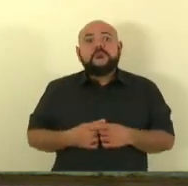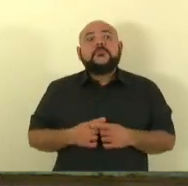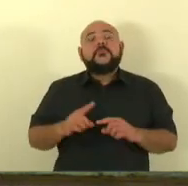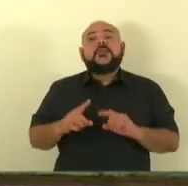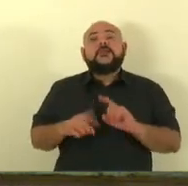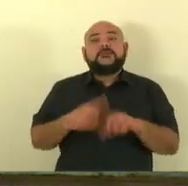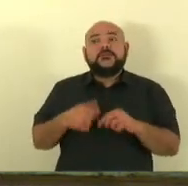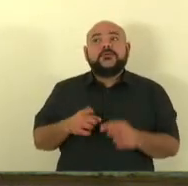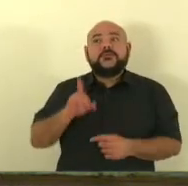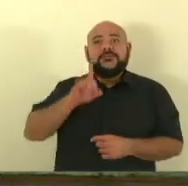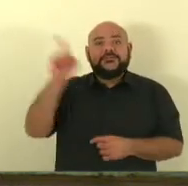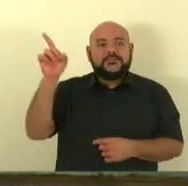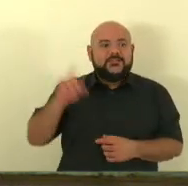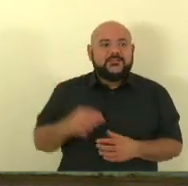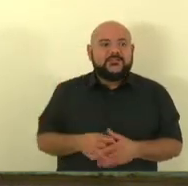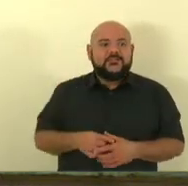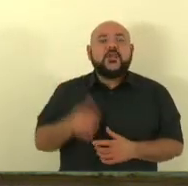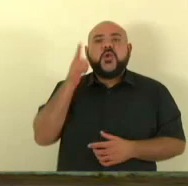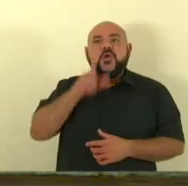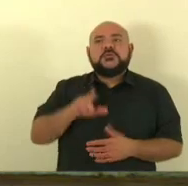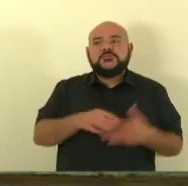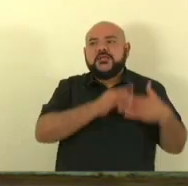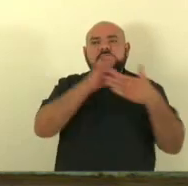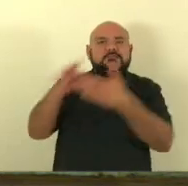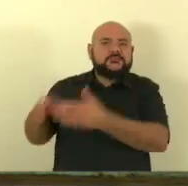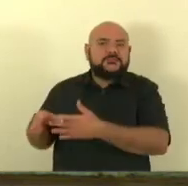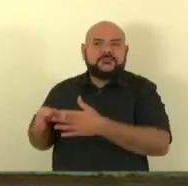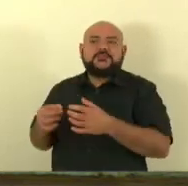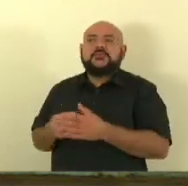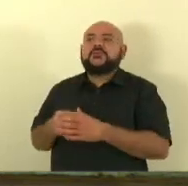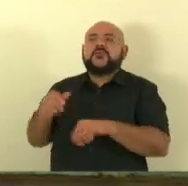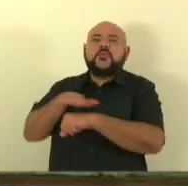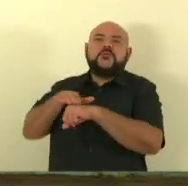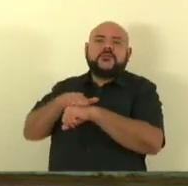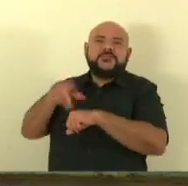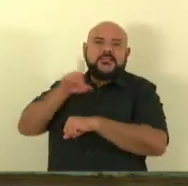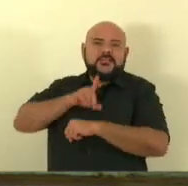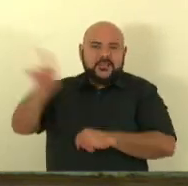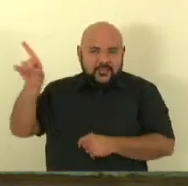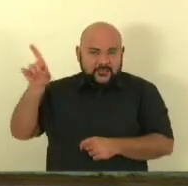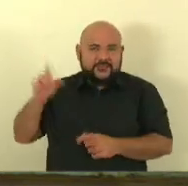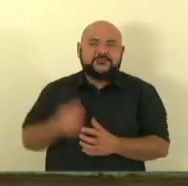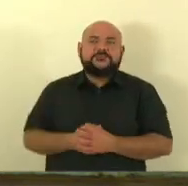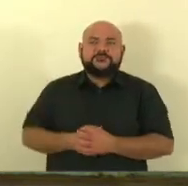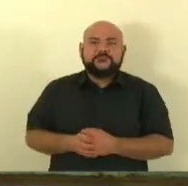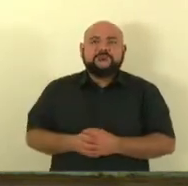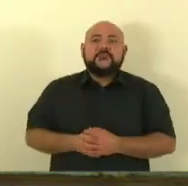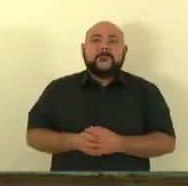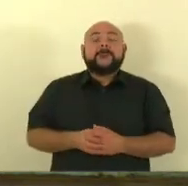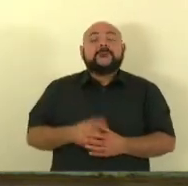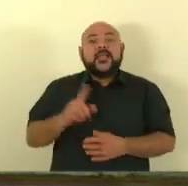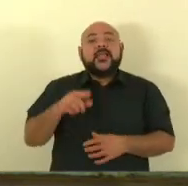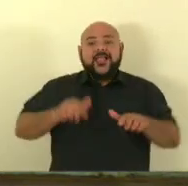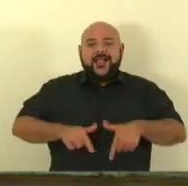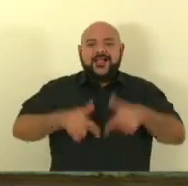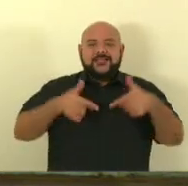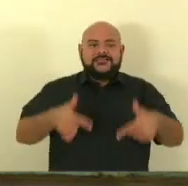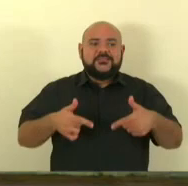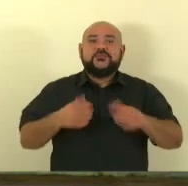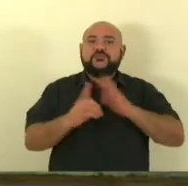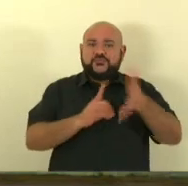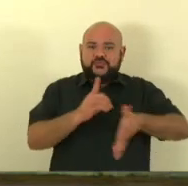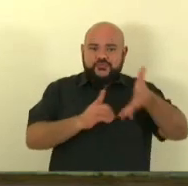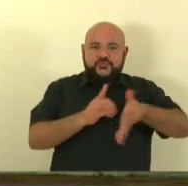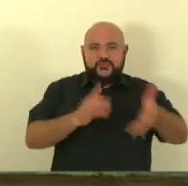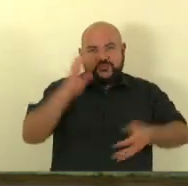e consegue lá vai pra cima porque conversa fiada não resolve nada não discurso aqui não resolve nada não que